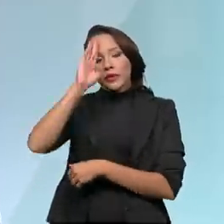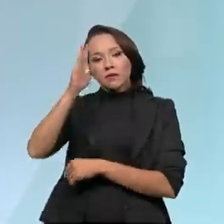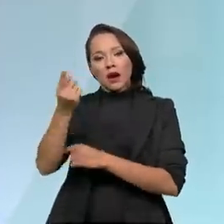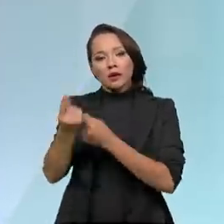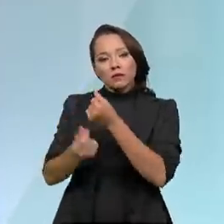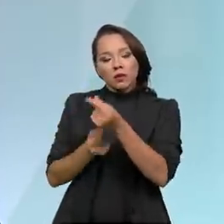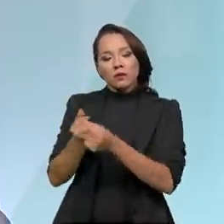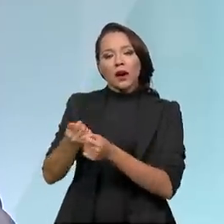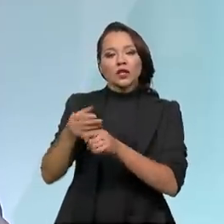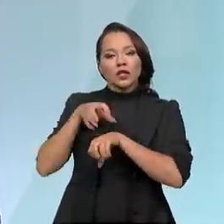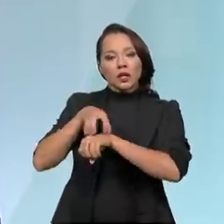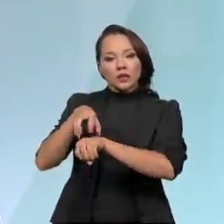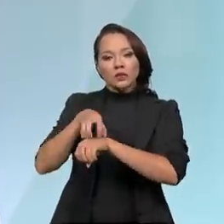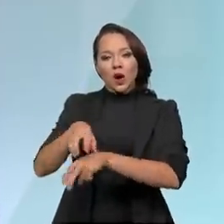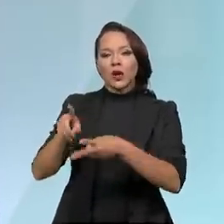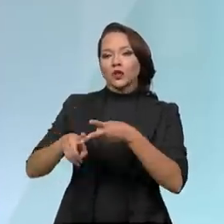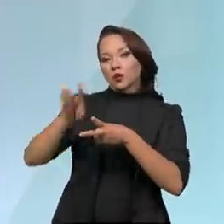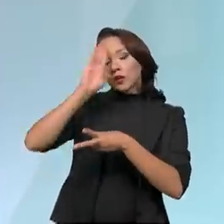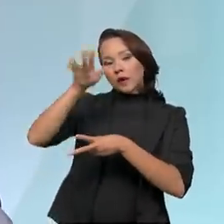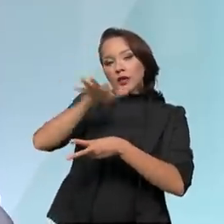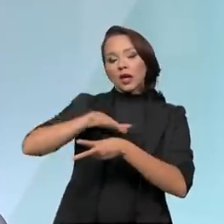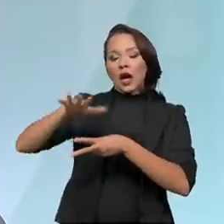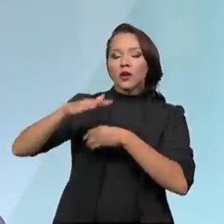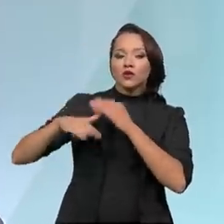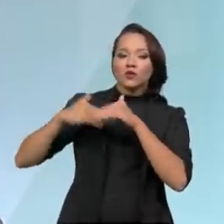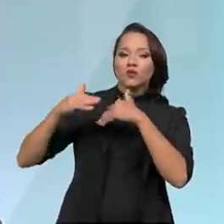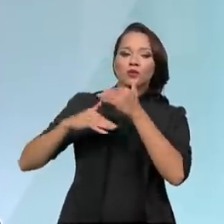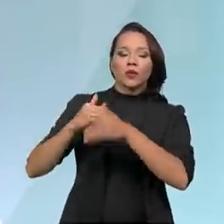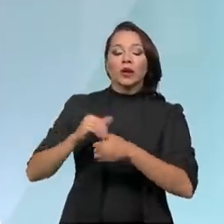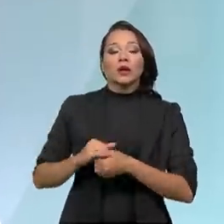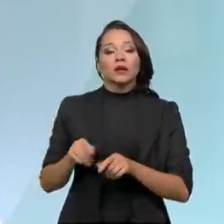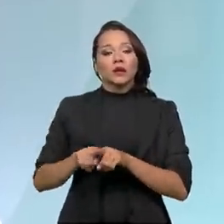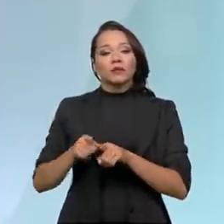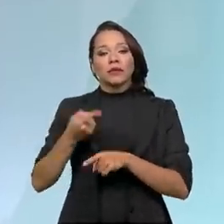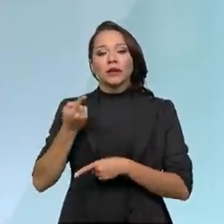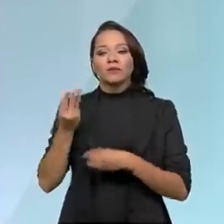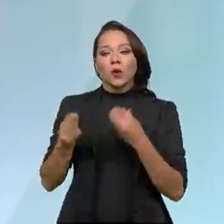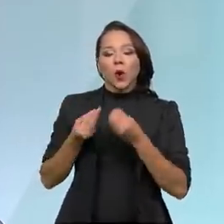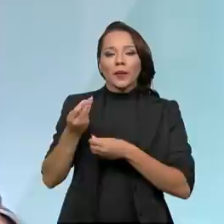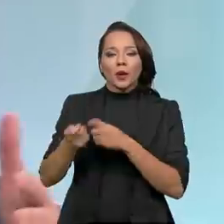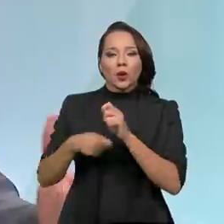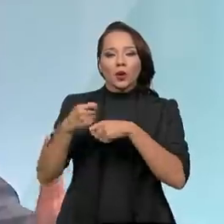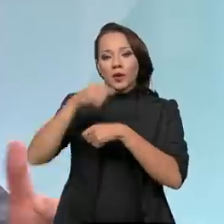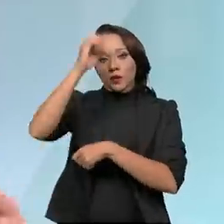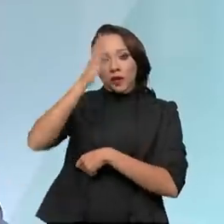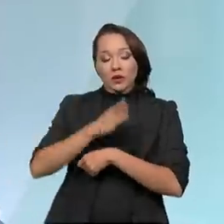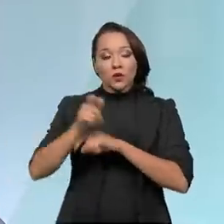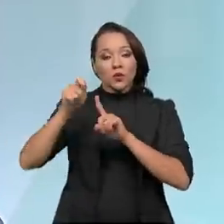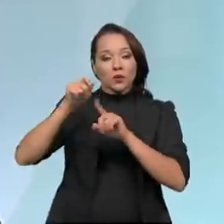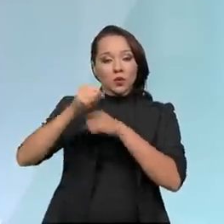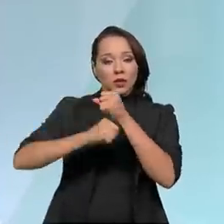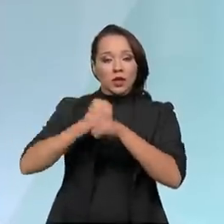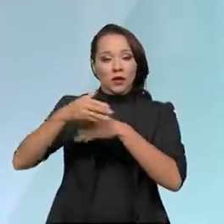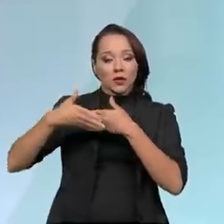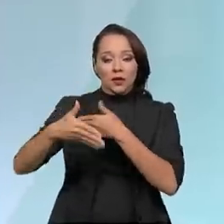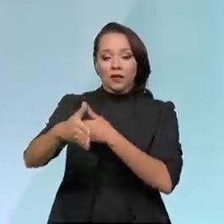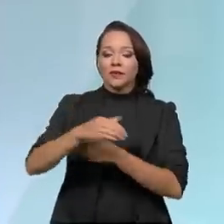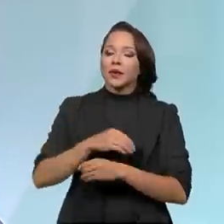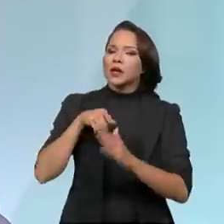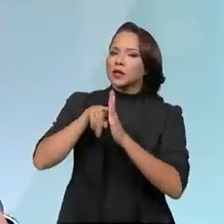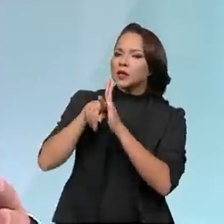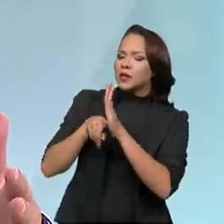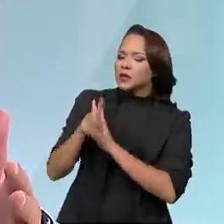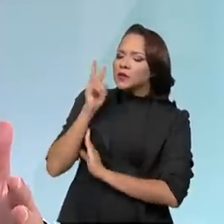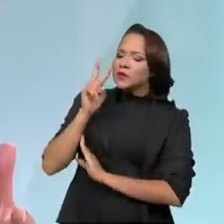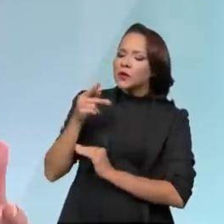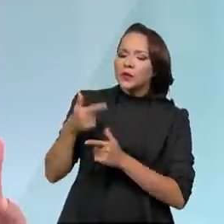fluxos de transporte, as principais cadeias produtivas e o comportamento da economia do Brasil nos próximos anos. Então, gente analisou o problema